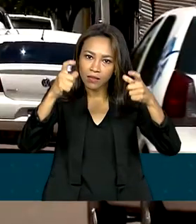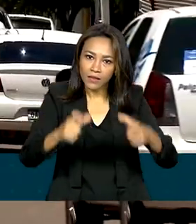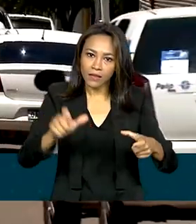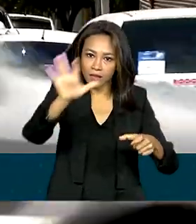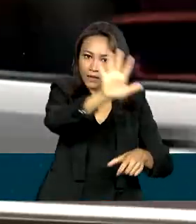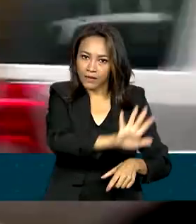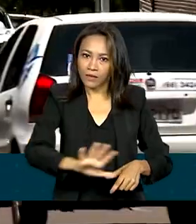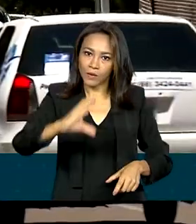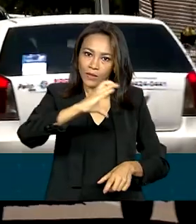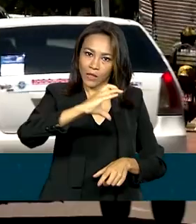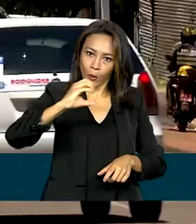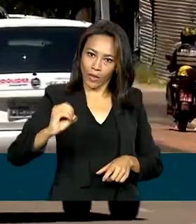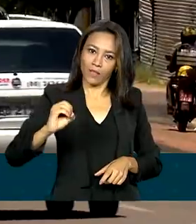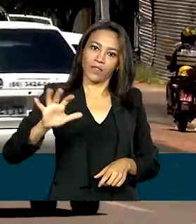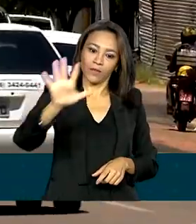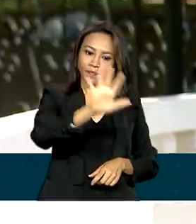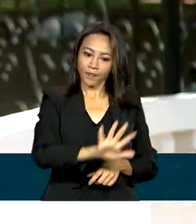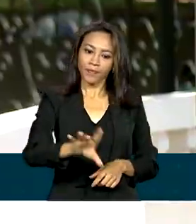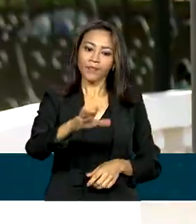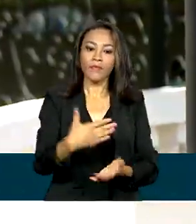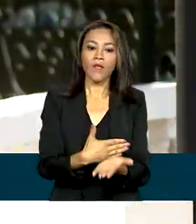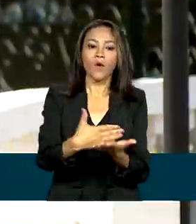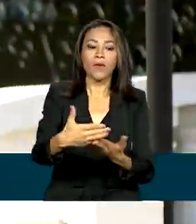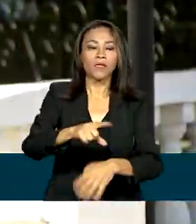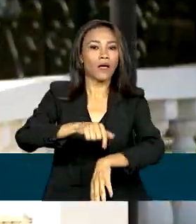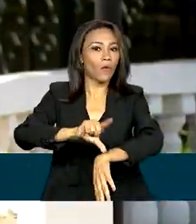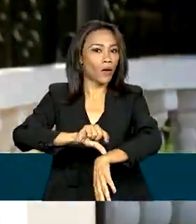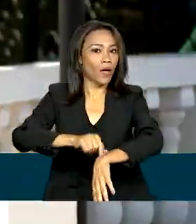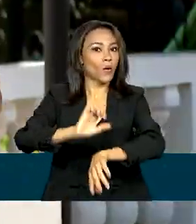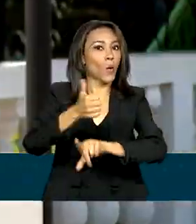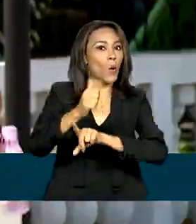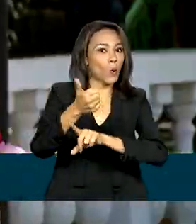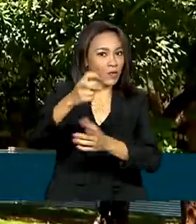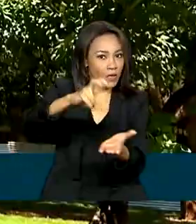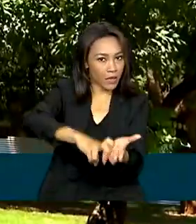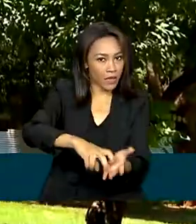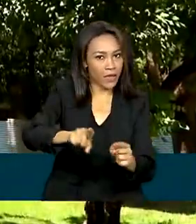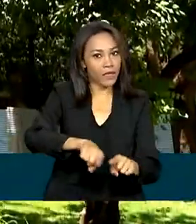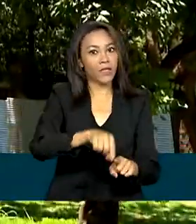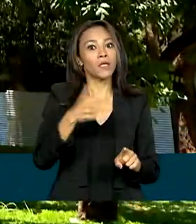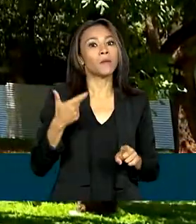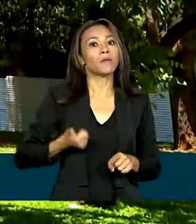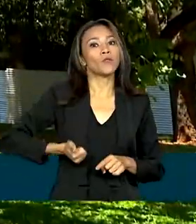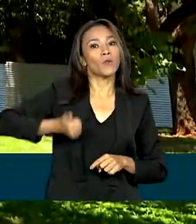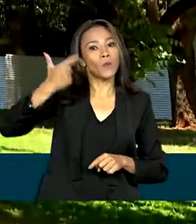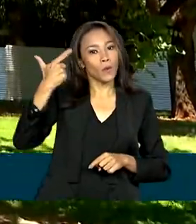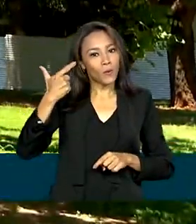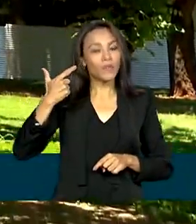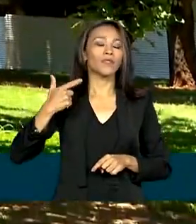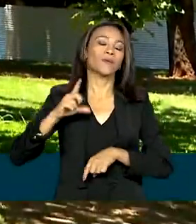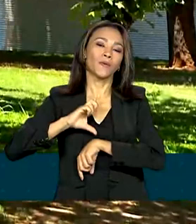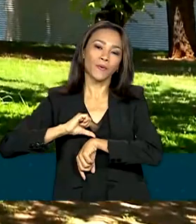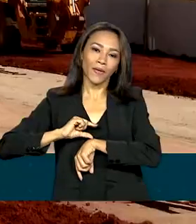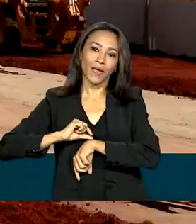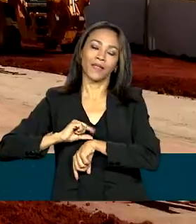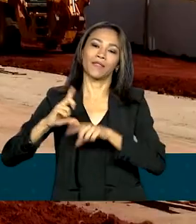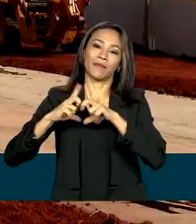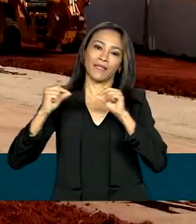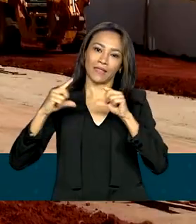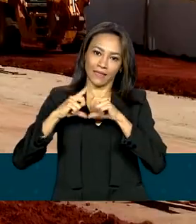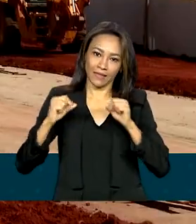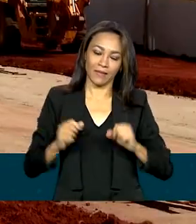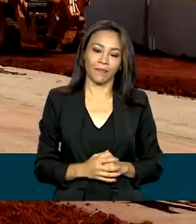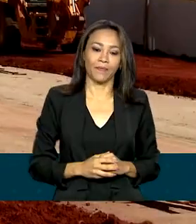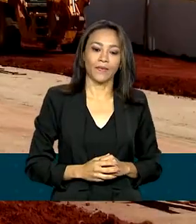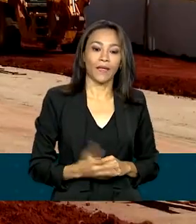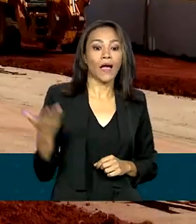evento está previsto para começar às 11 da manhã pelo horário local, meio-dia pelo horário de Brasília. E aqui